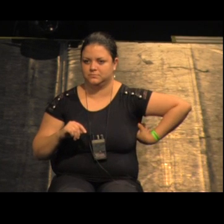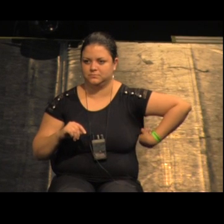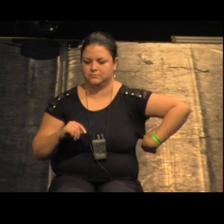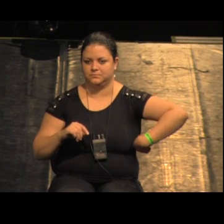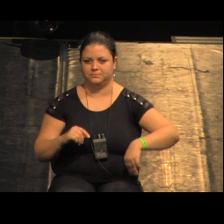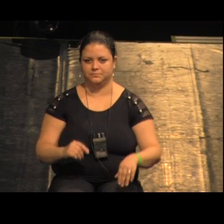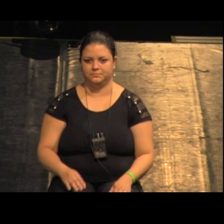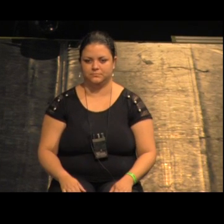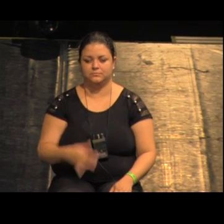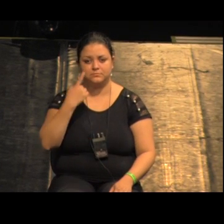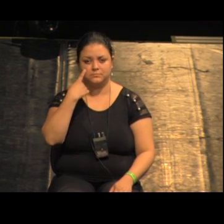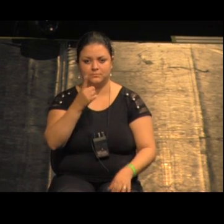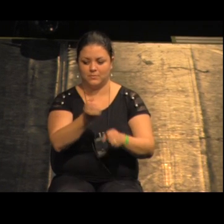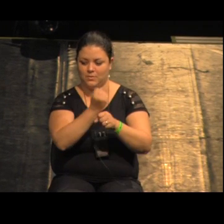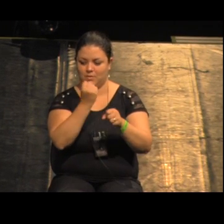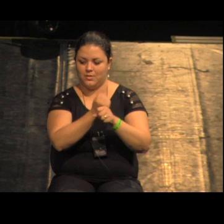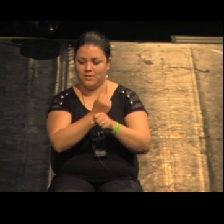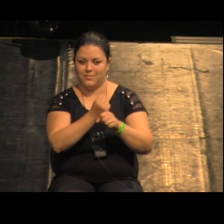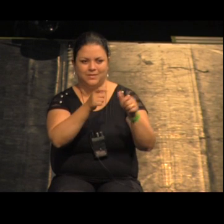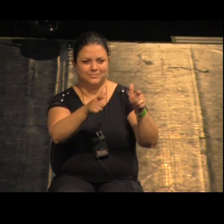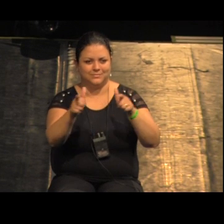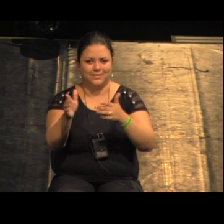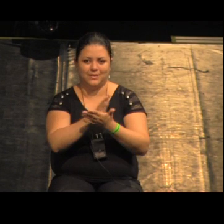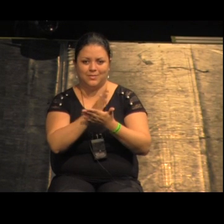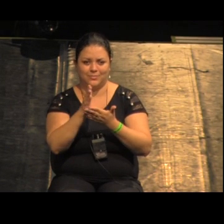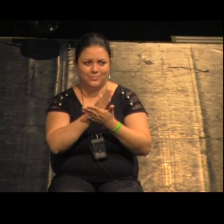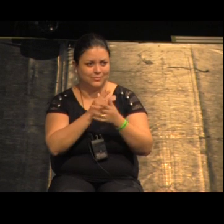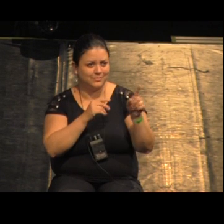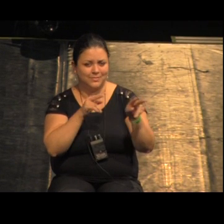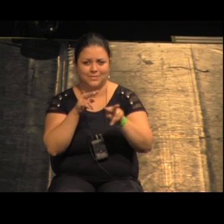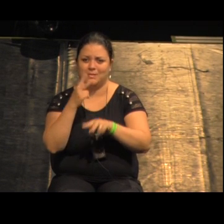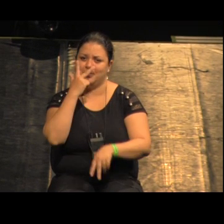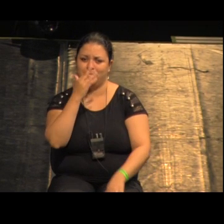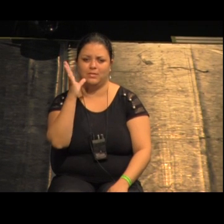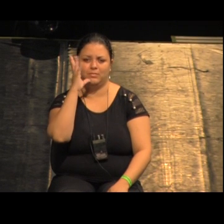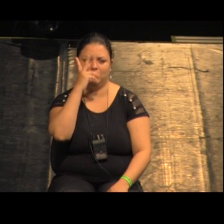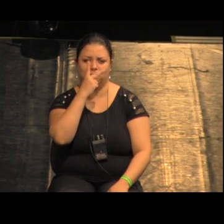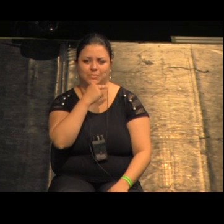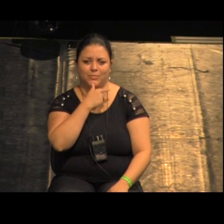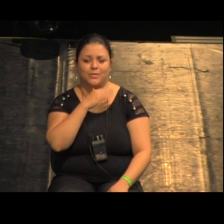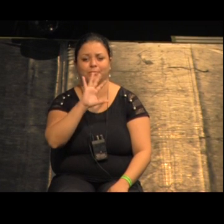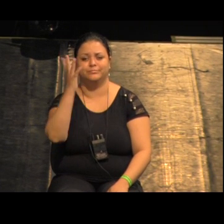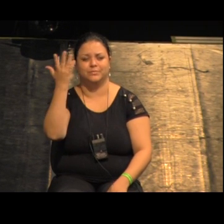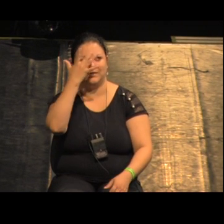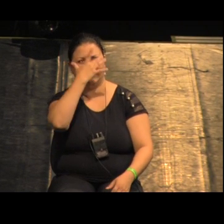em alguns lugares ela já tem cara de abandonada de tão devagar que vai mas enfim os blocos estão aí